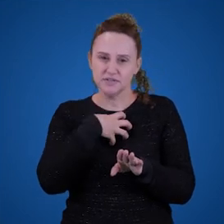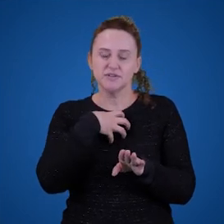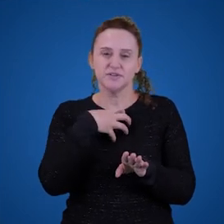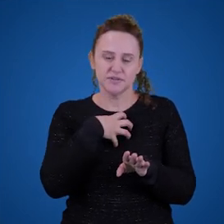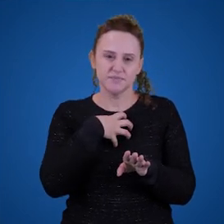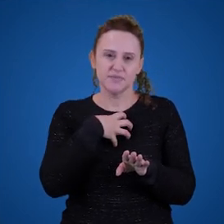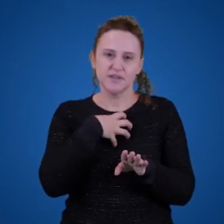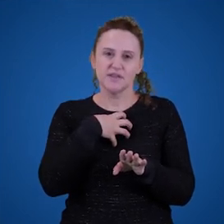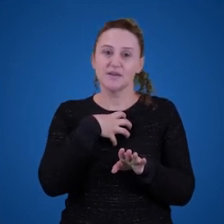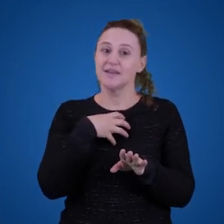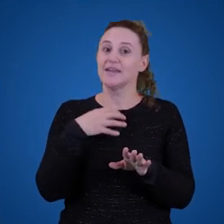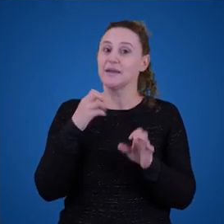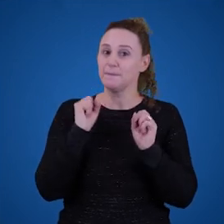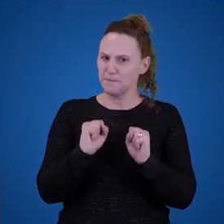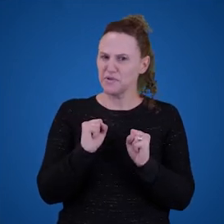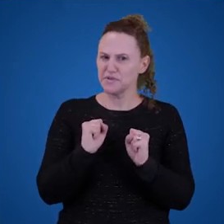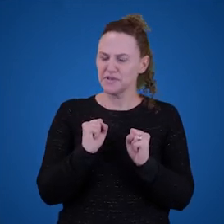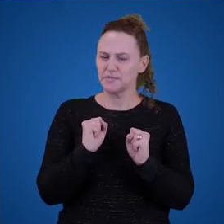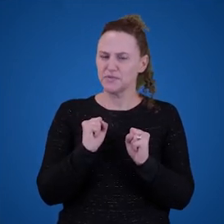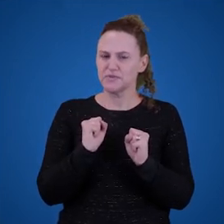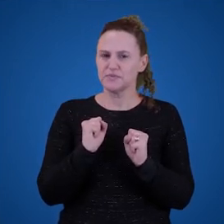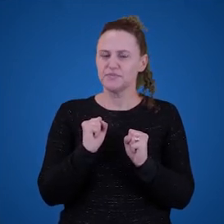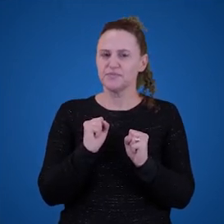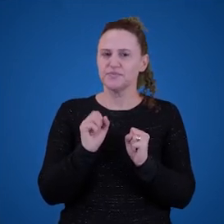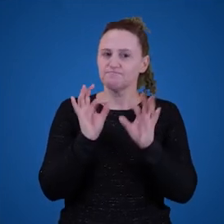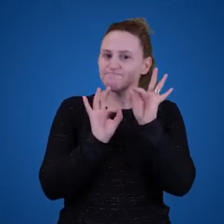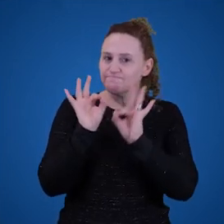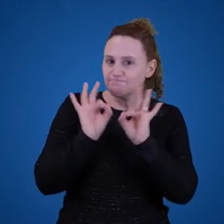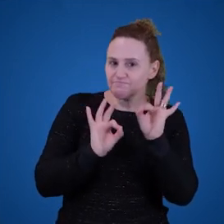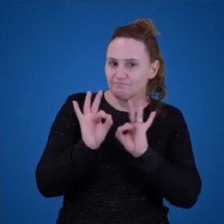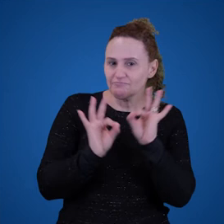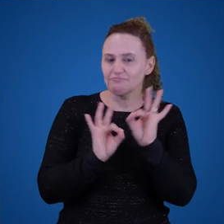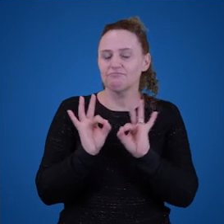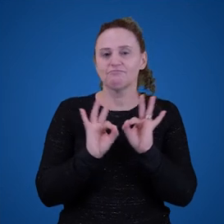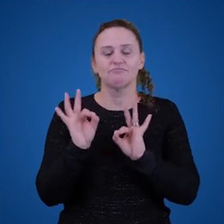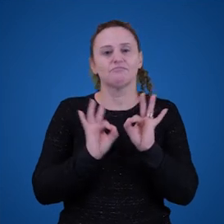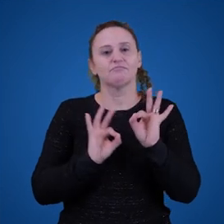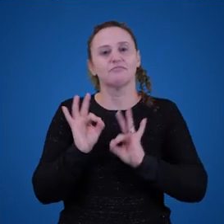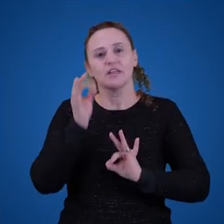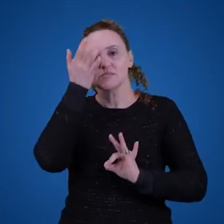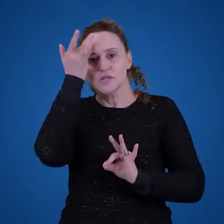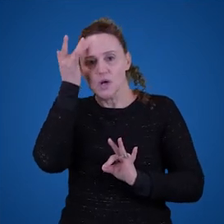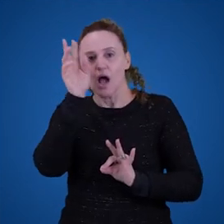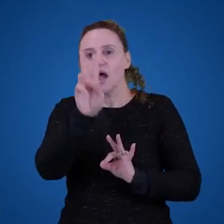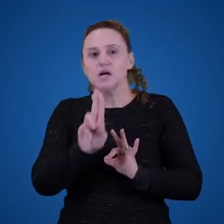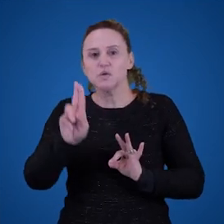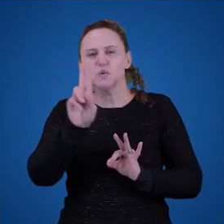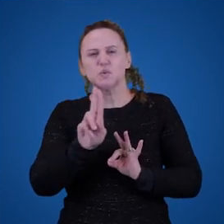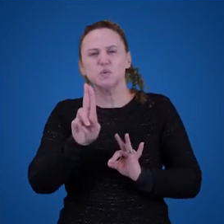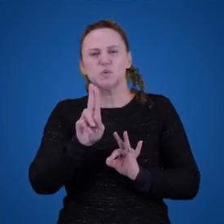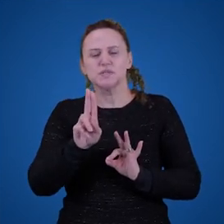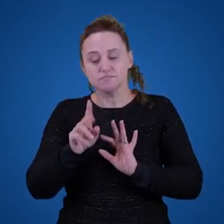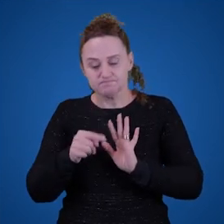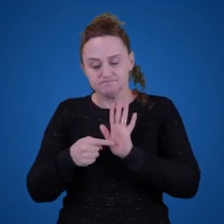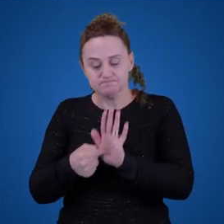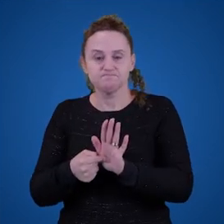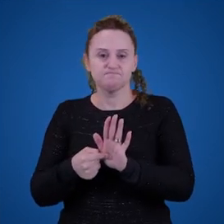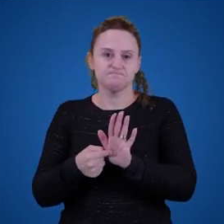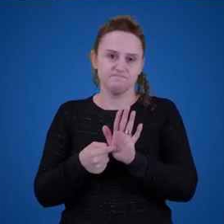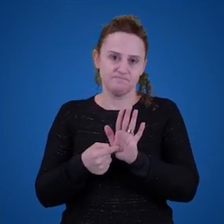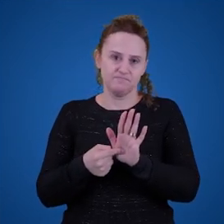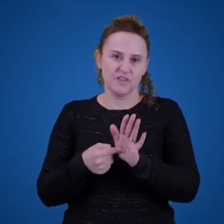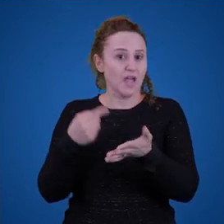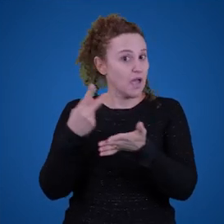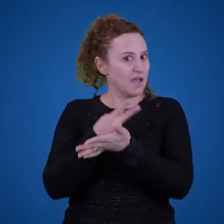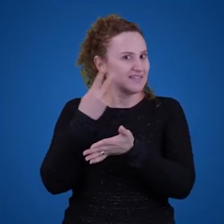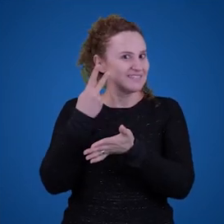usam esses apontamentos de forma equivocada. Então, nós podemos dizer assim, olha, Guarapuava não é o lugar mais alto